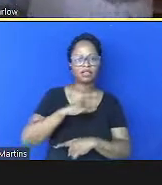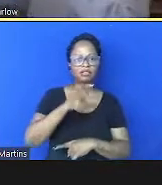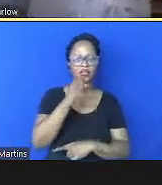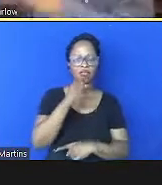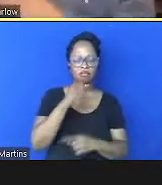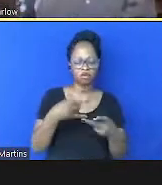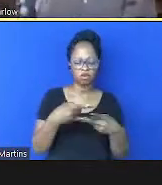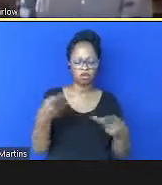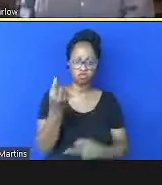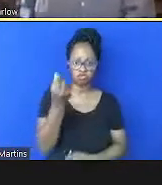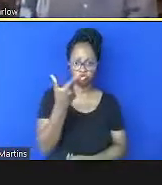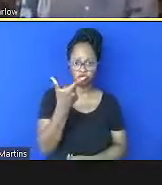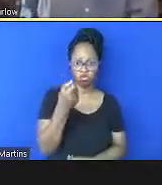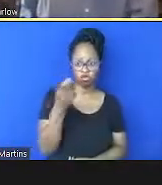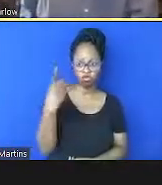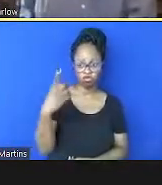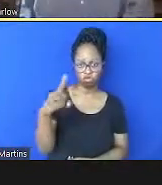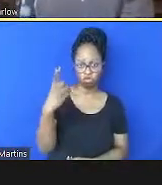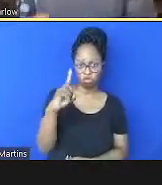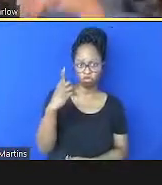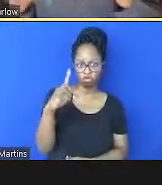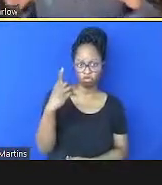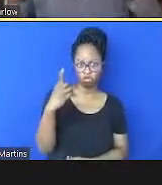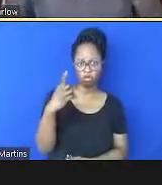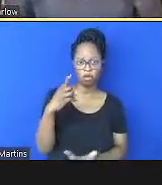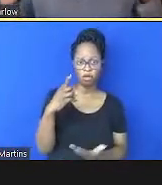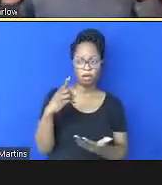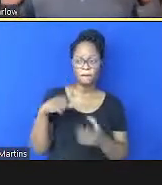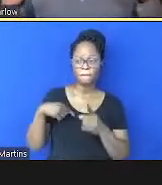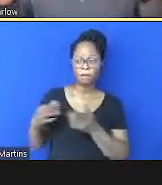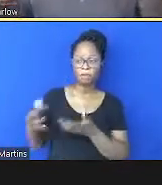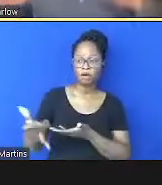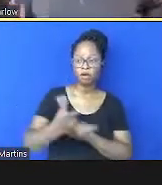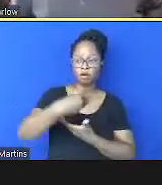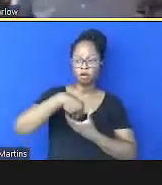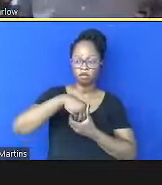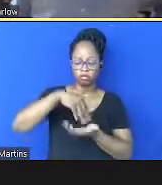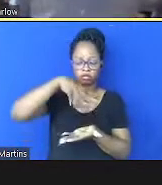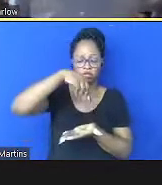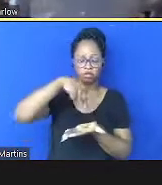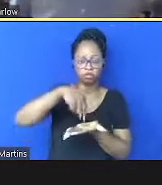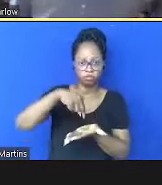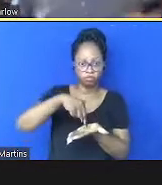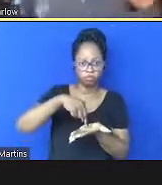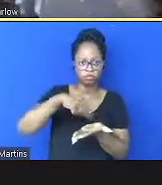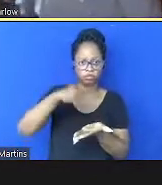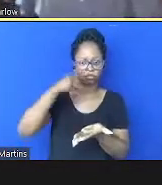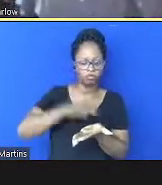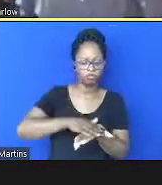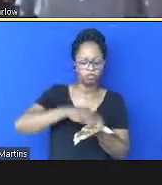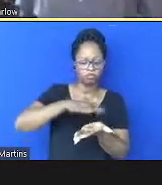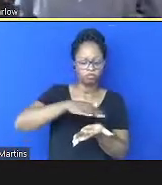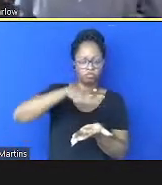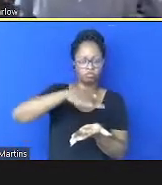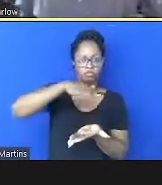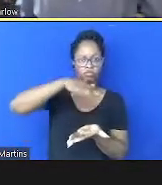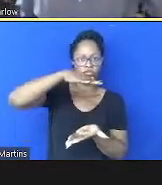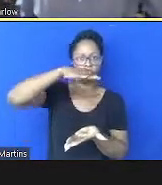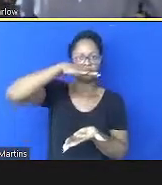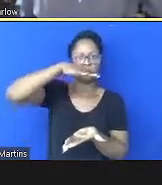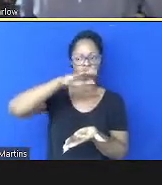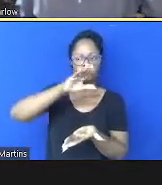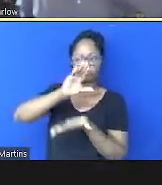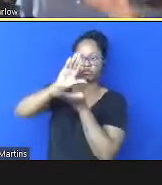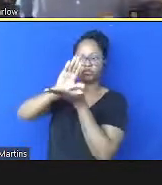e com muitos centavos você então se você empilha esse é o capital investido